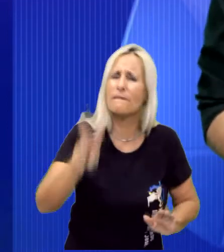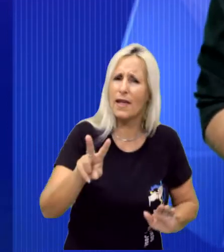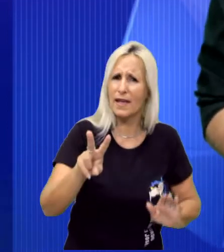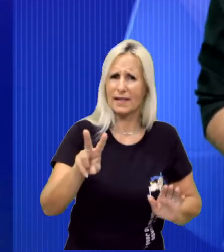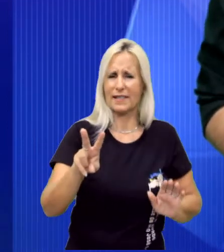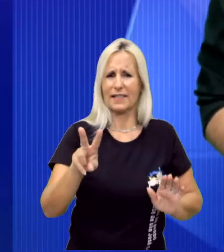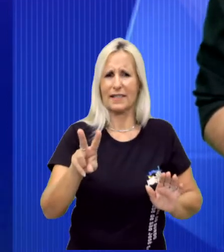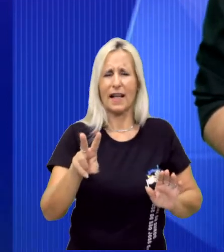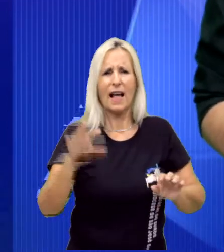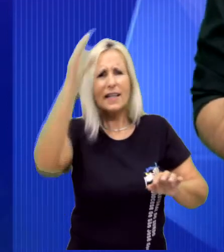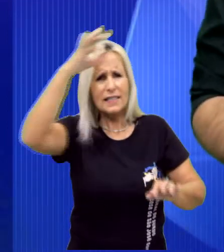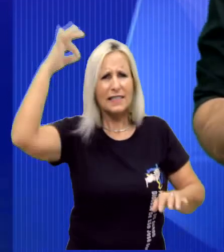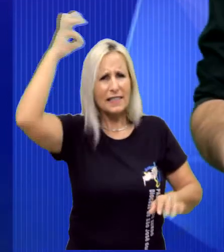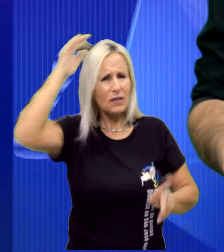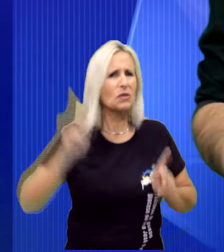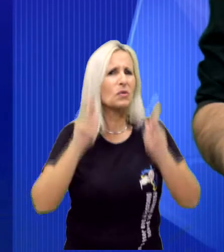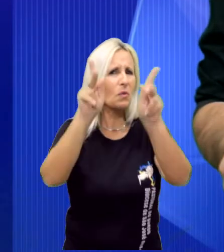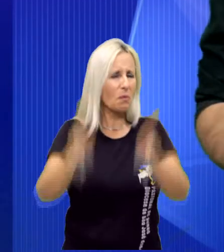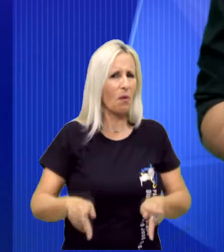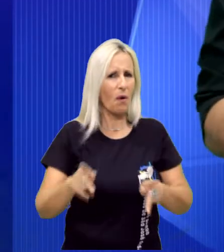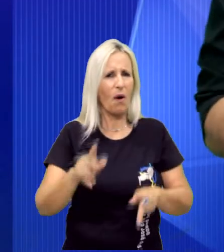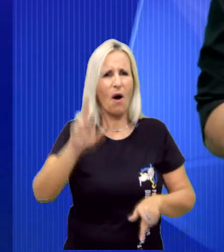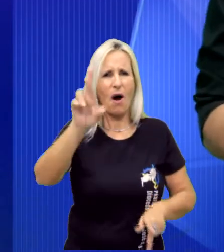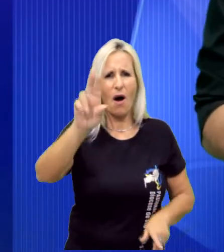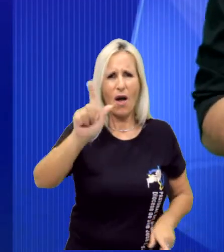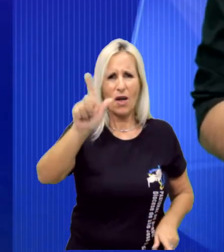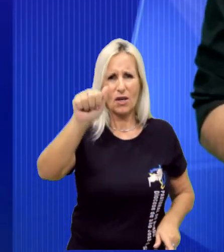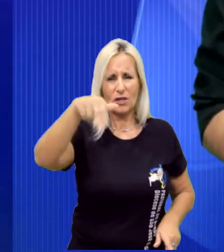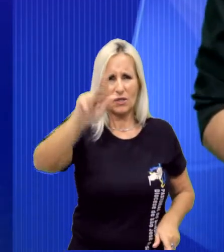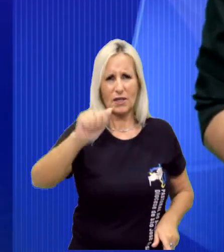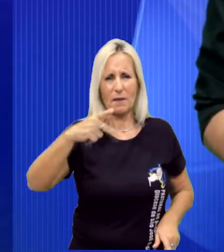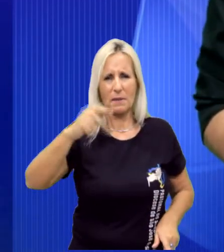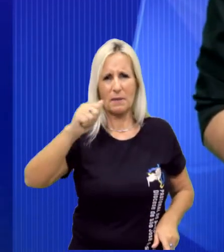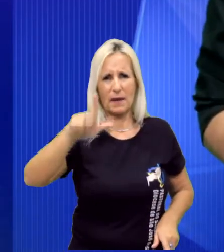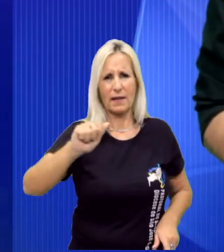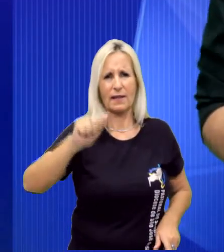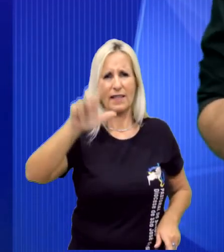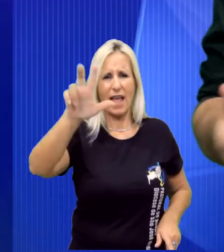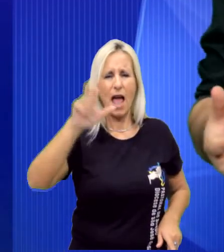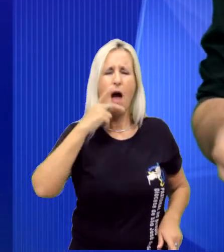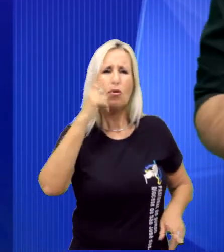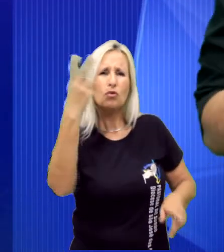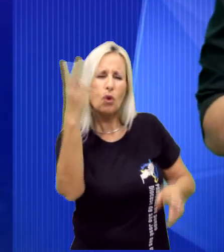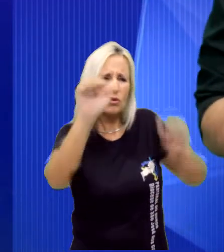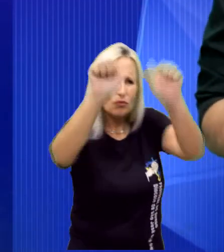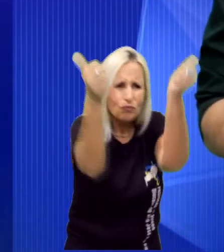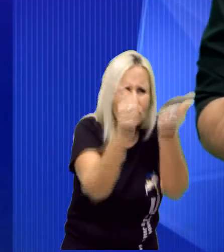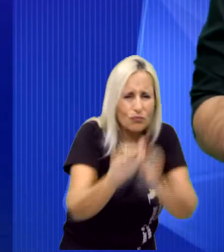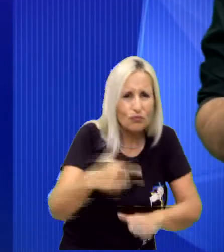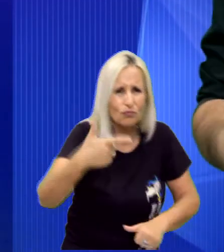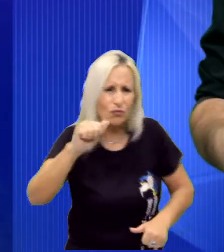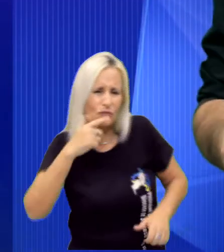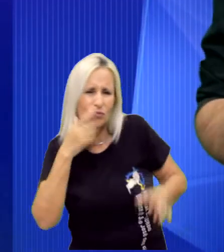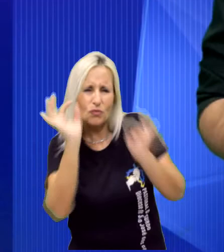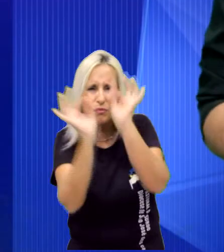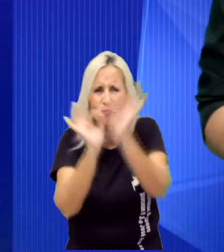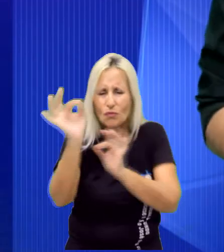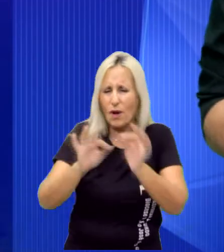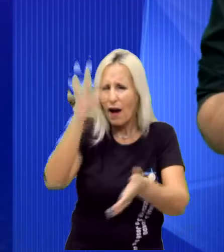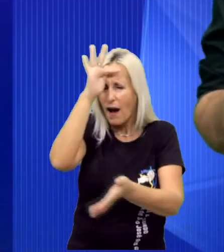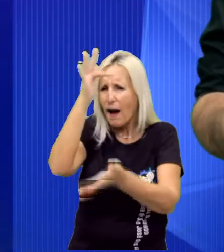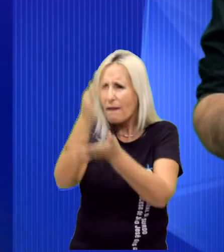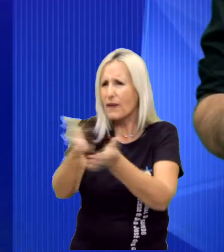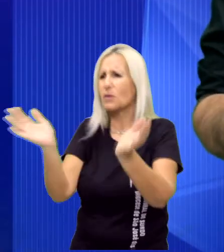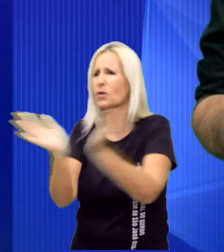artista Regina Pimentel. São 12 esculturas em cerâmica que trazem em cada detalhe a fé e um talento recém-descoberto da